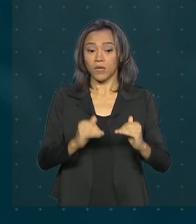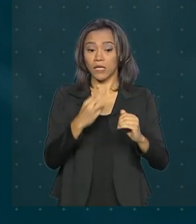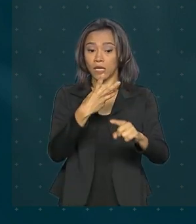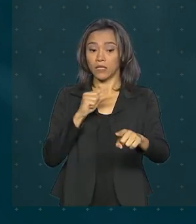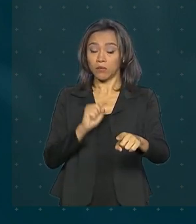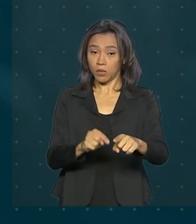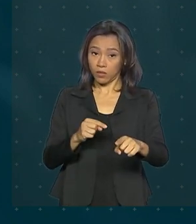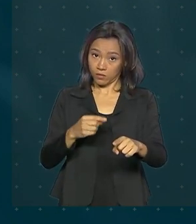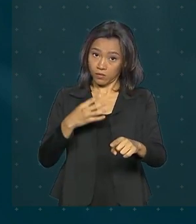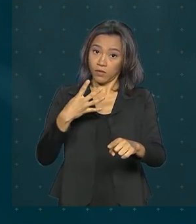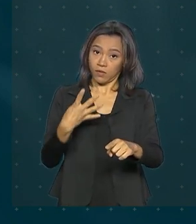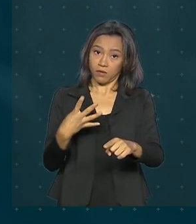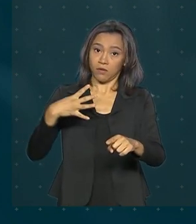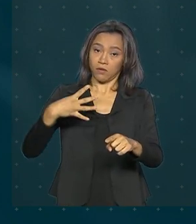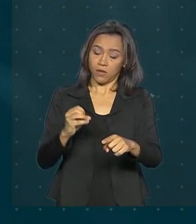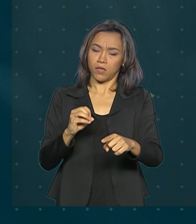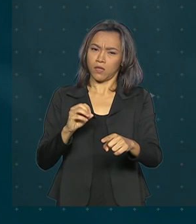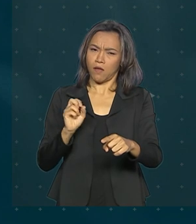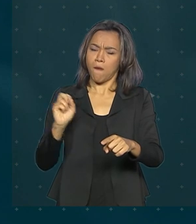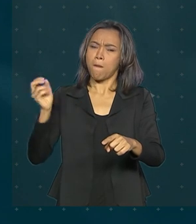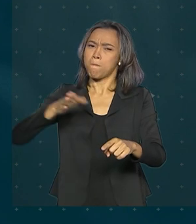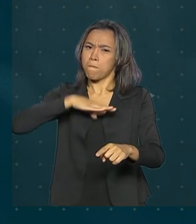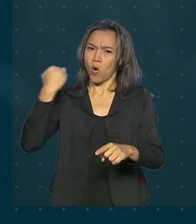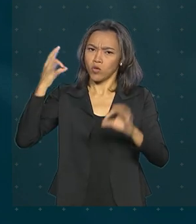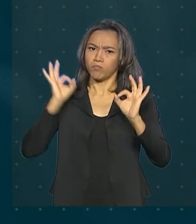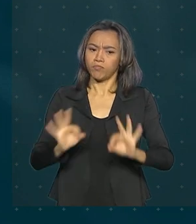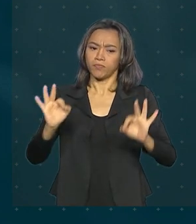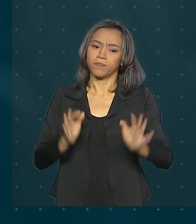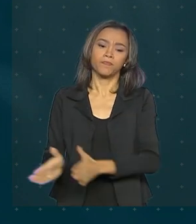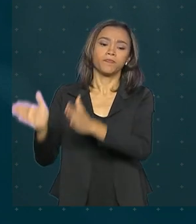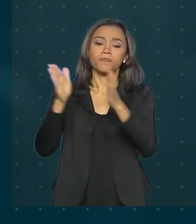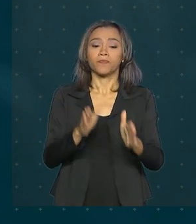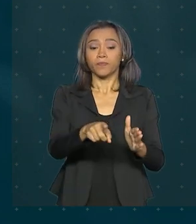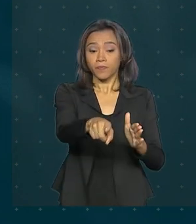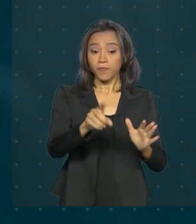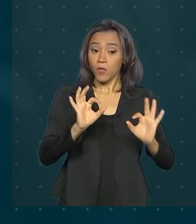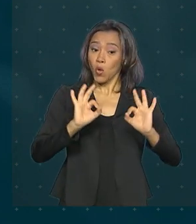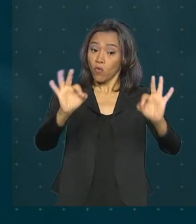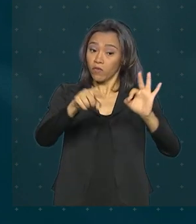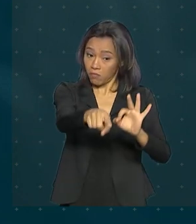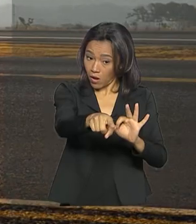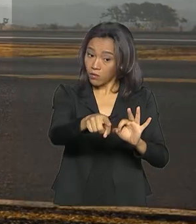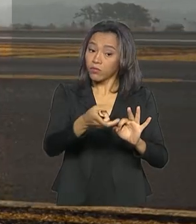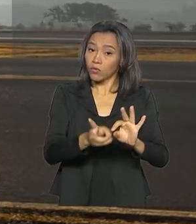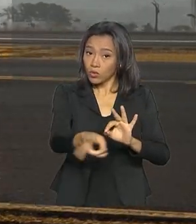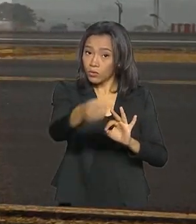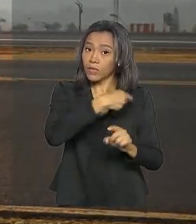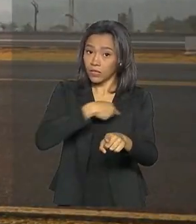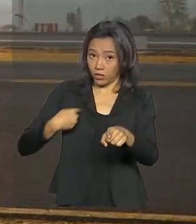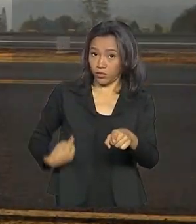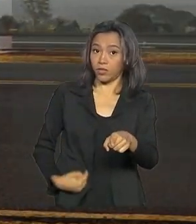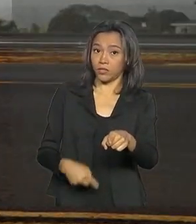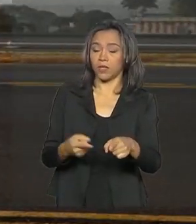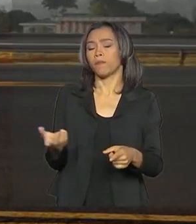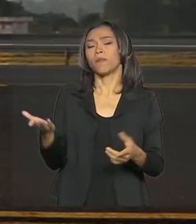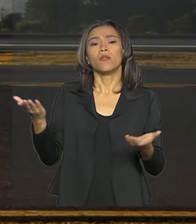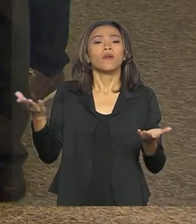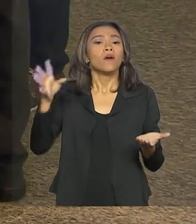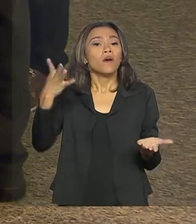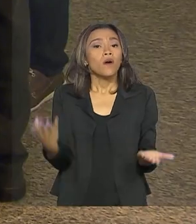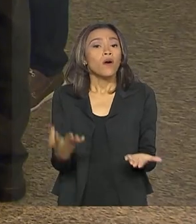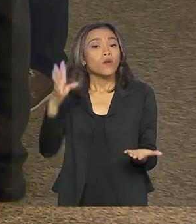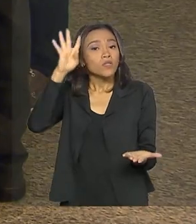mortes. A maior parte dos casos confirmados e de mortos continua na China. A partir desta quarta-feira,